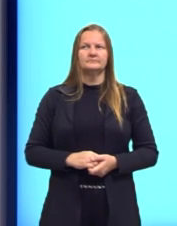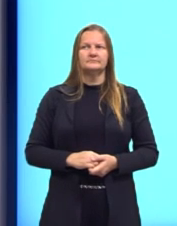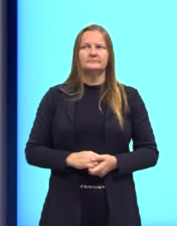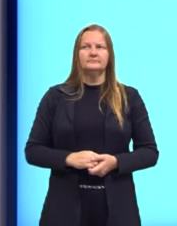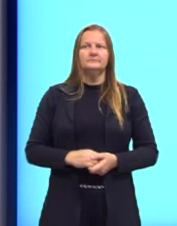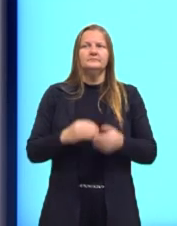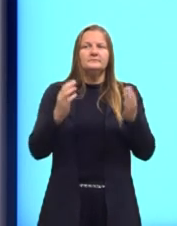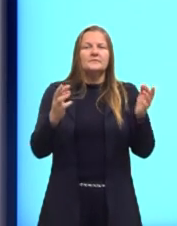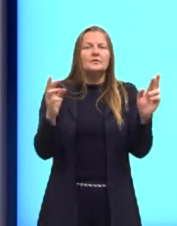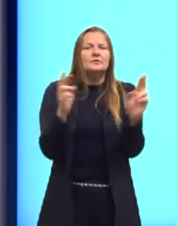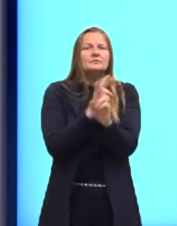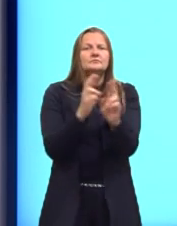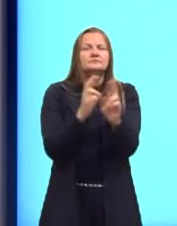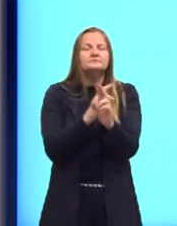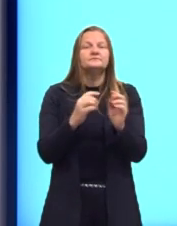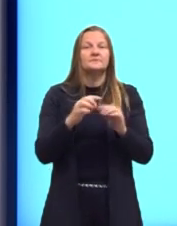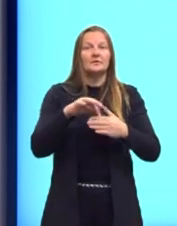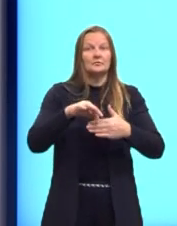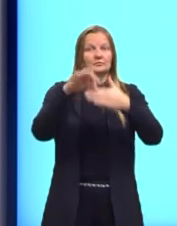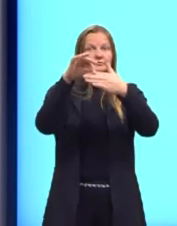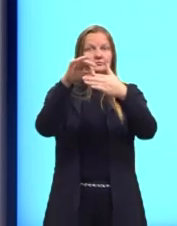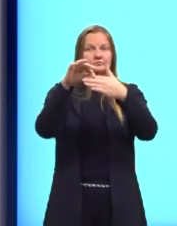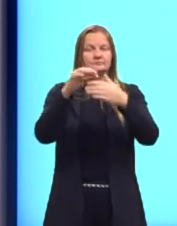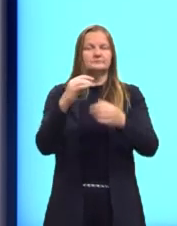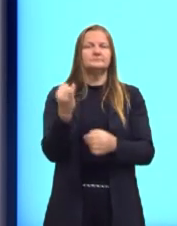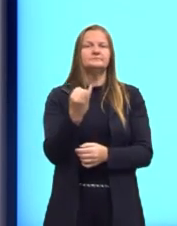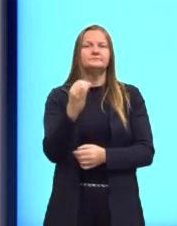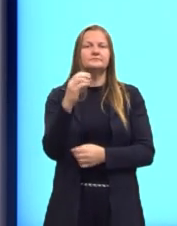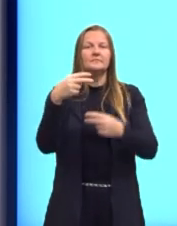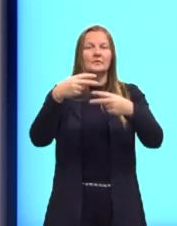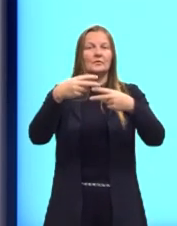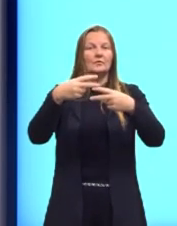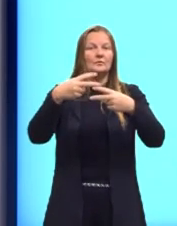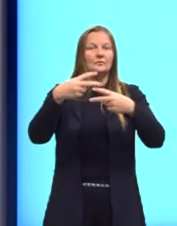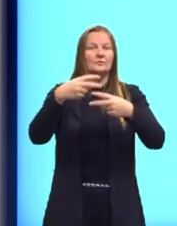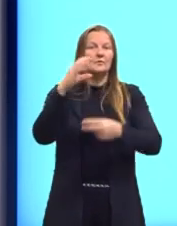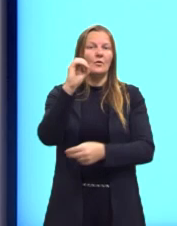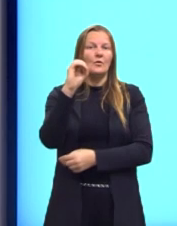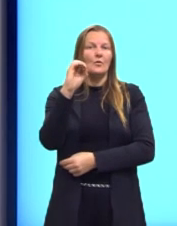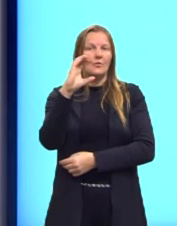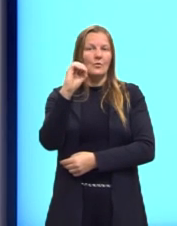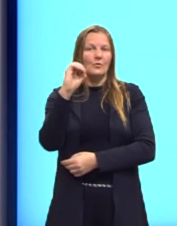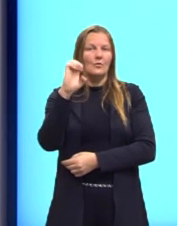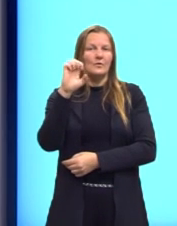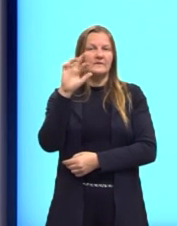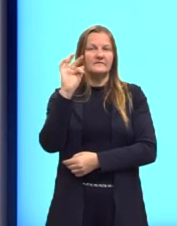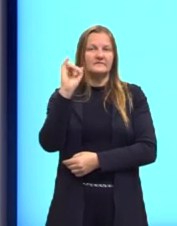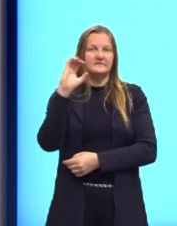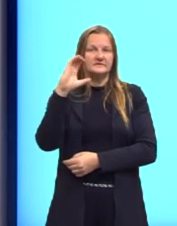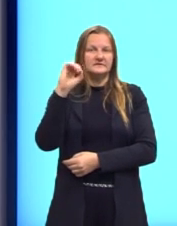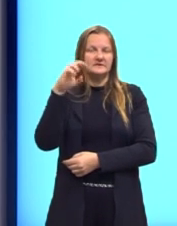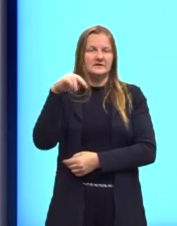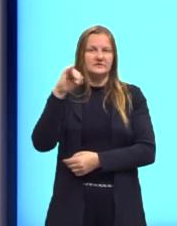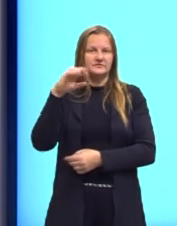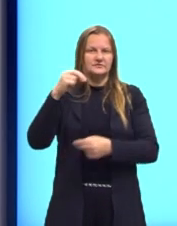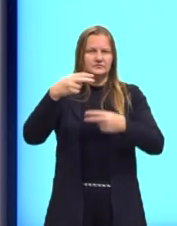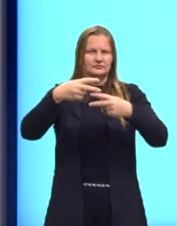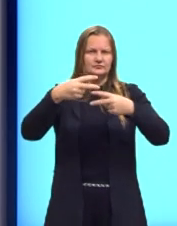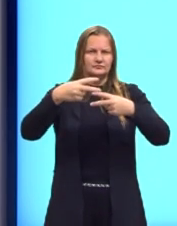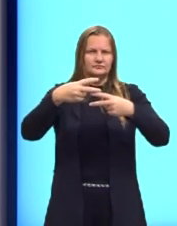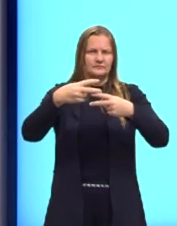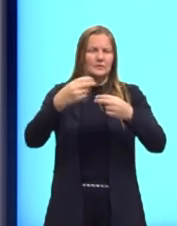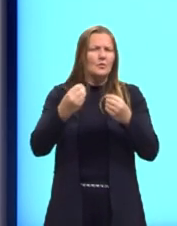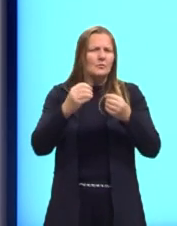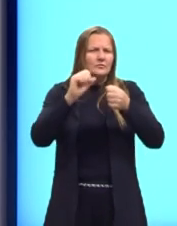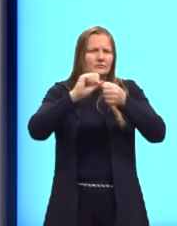Aqui nós vamos destacar, então, esses coeficientes, tá? Em uma função afim. Por exemplo, nesse